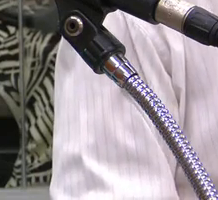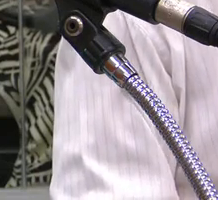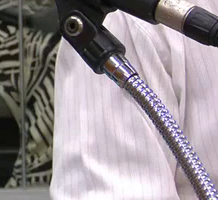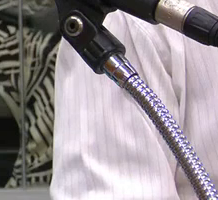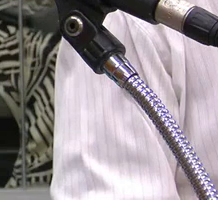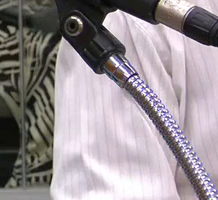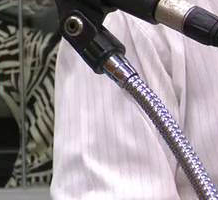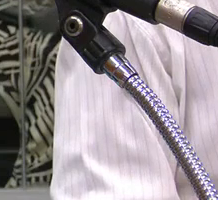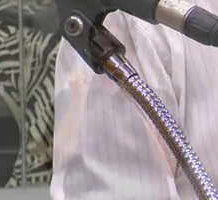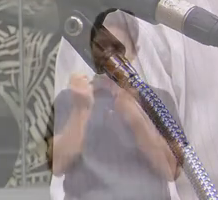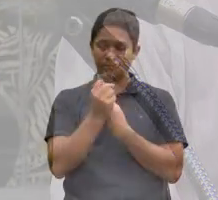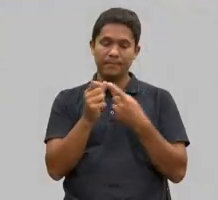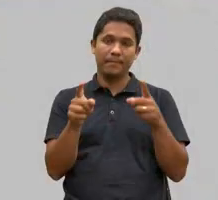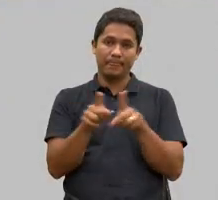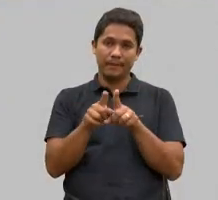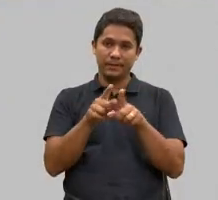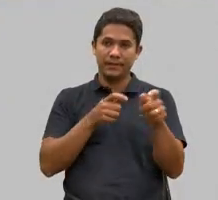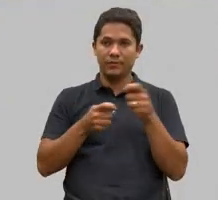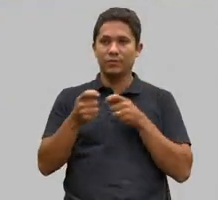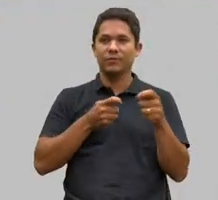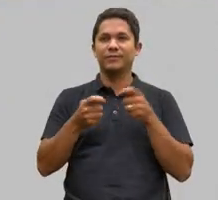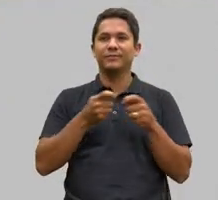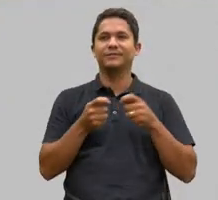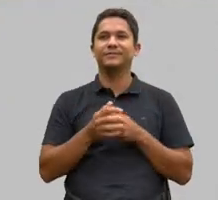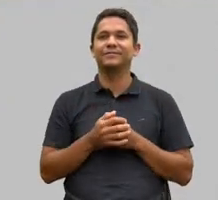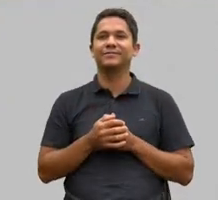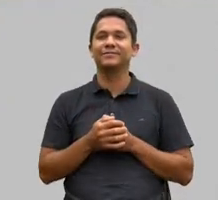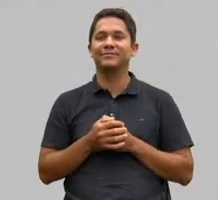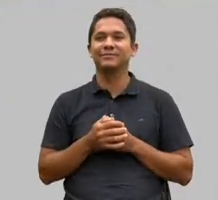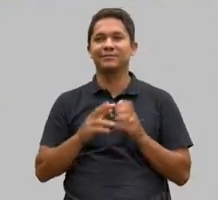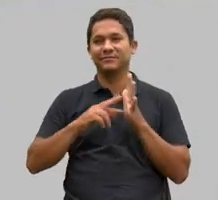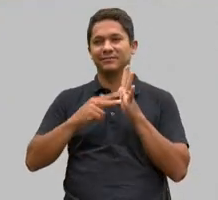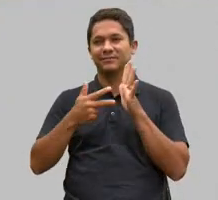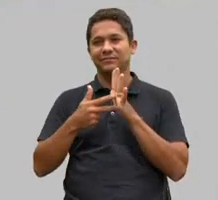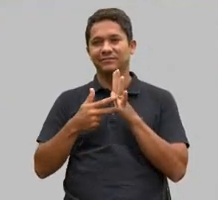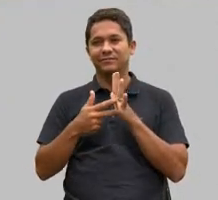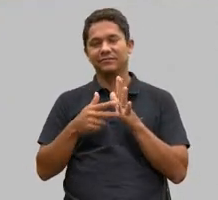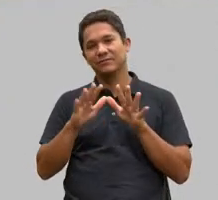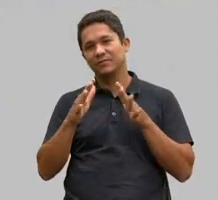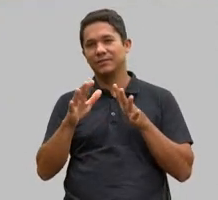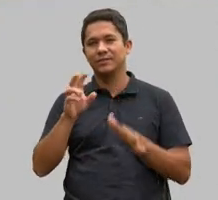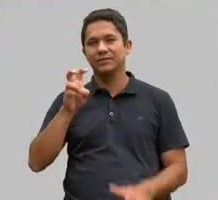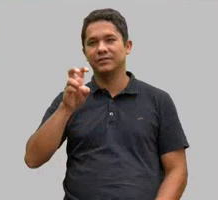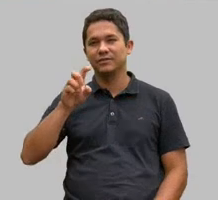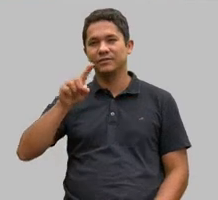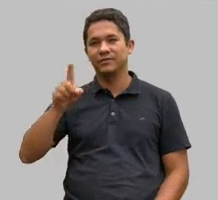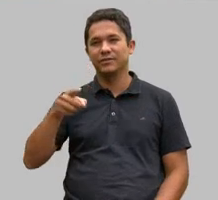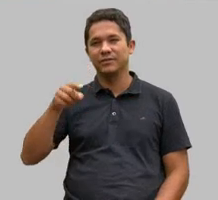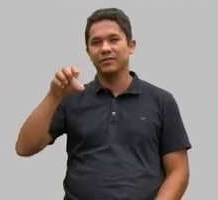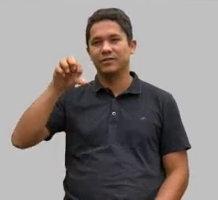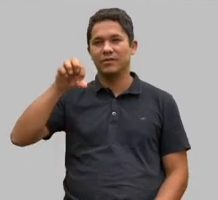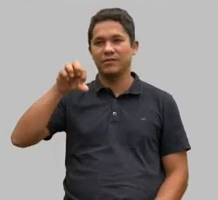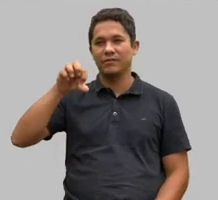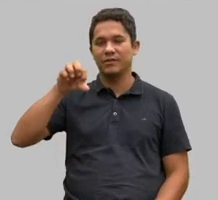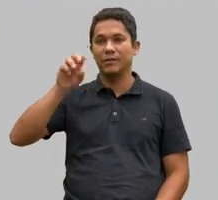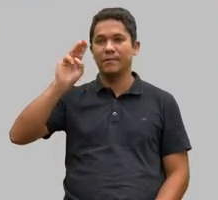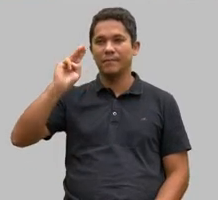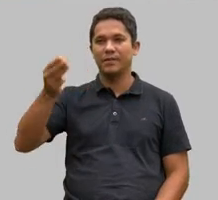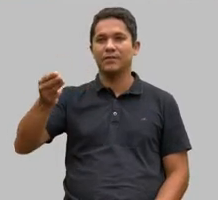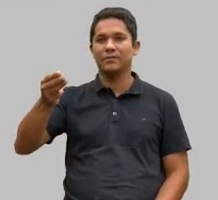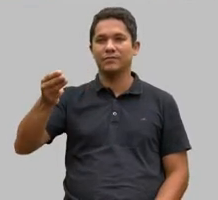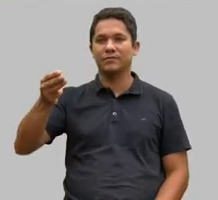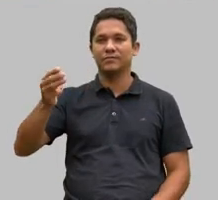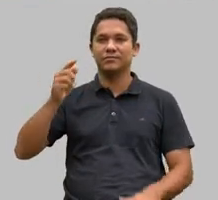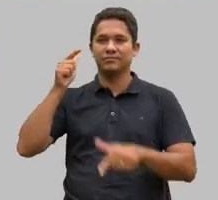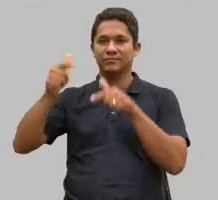econômica. Isso significa aproximadamente 5,9 milhões de postos de trabalho. Eu falo